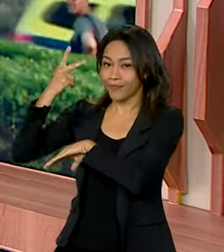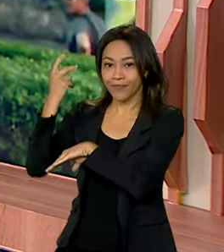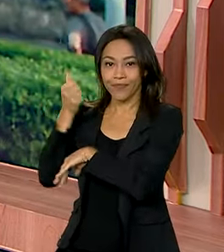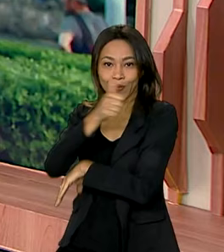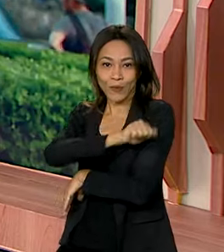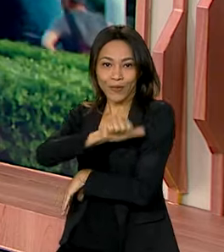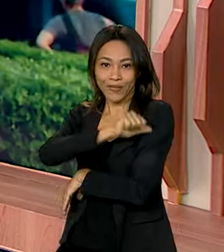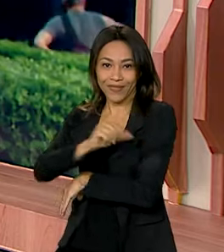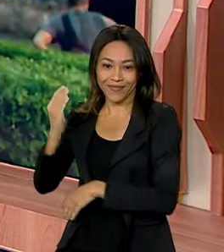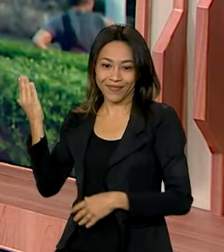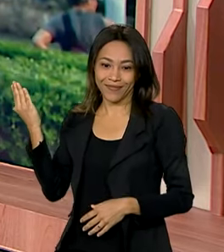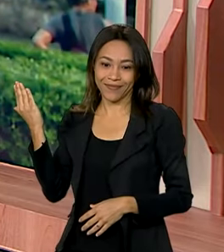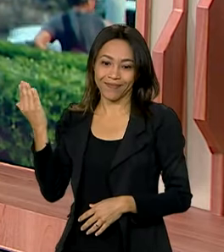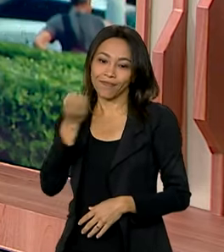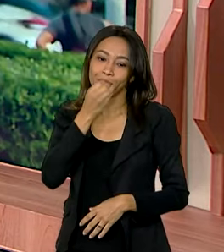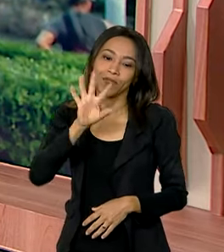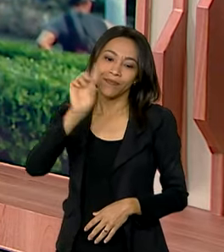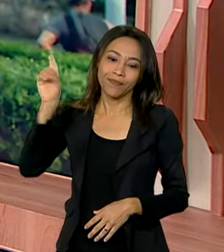Cláudia.